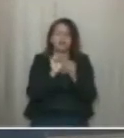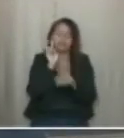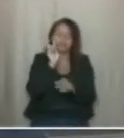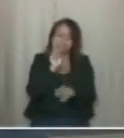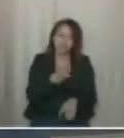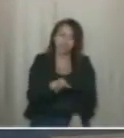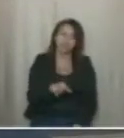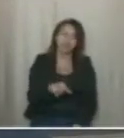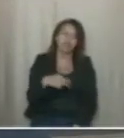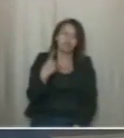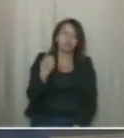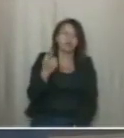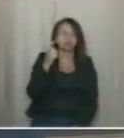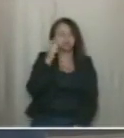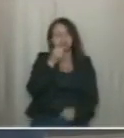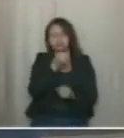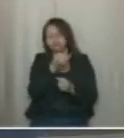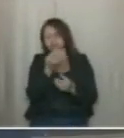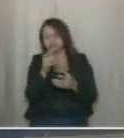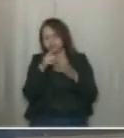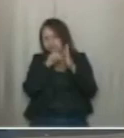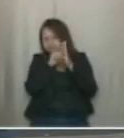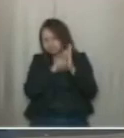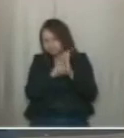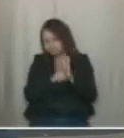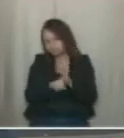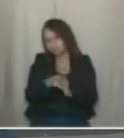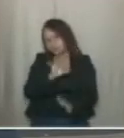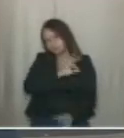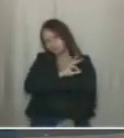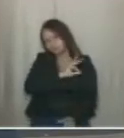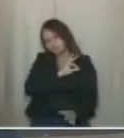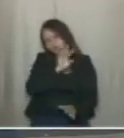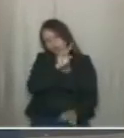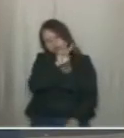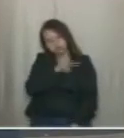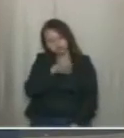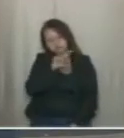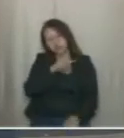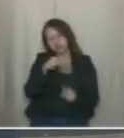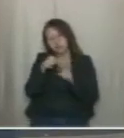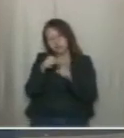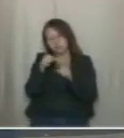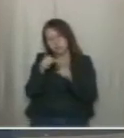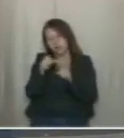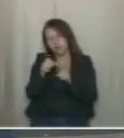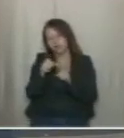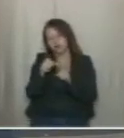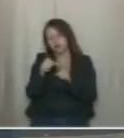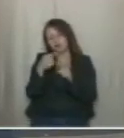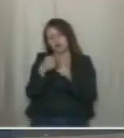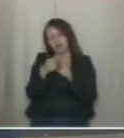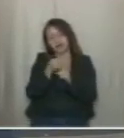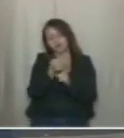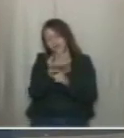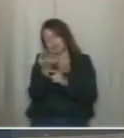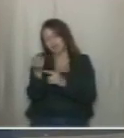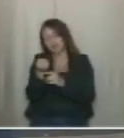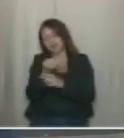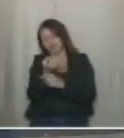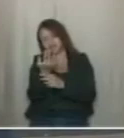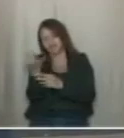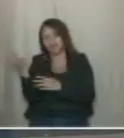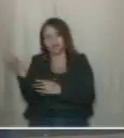uma... intensificasse o policiamento ostensivo no bairro, devido a várias e várias